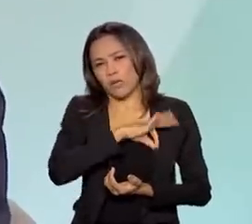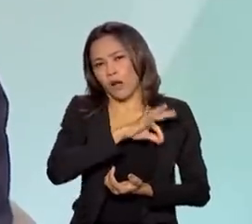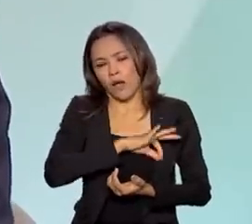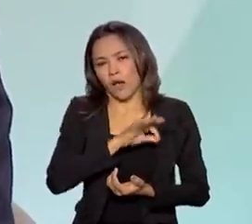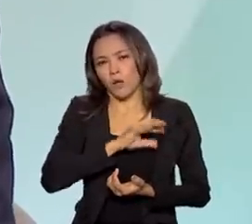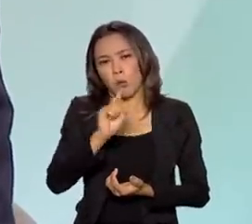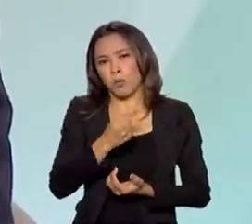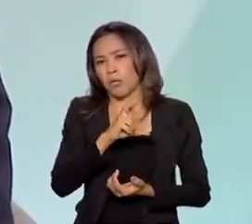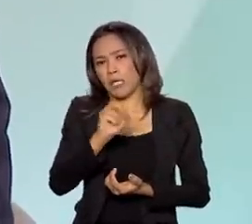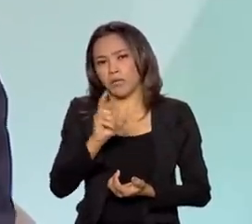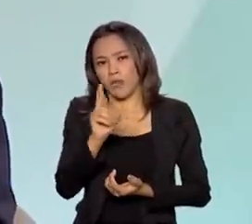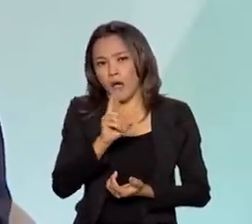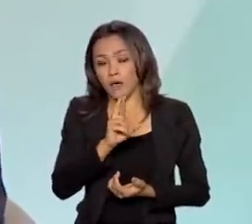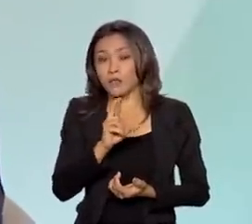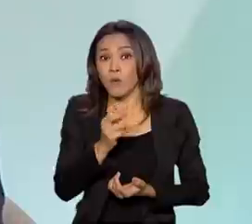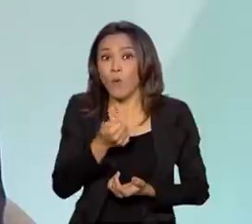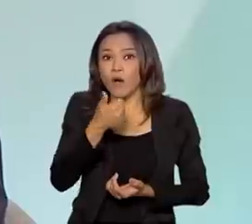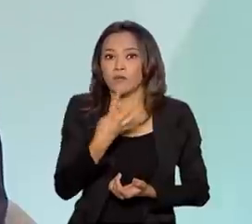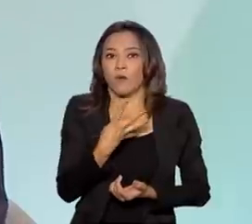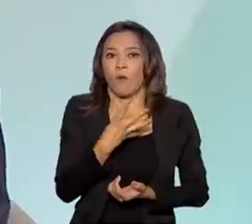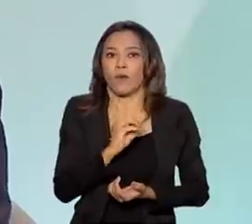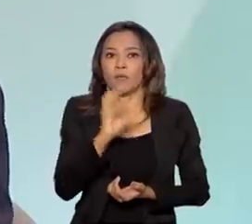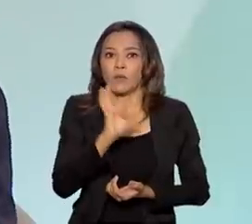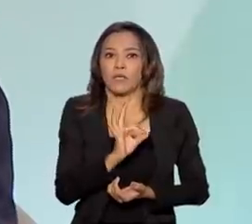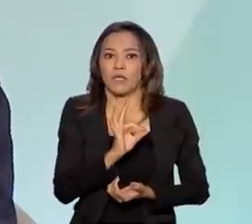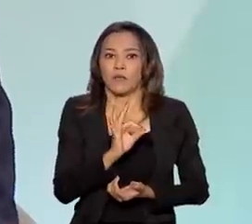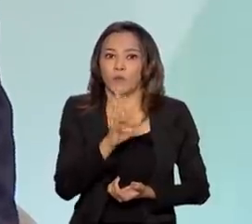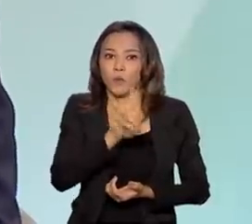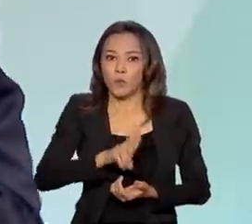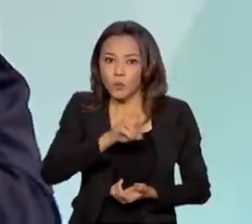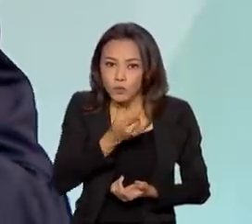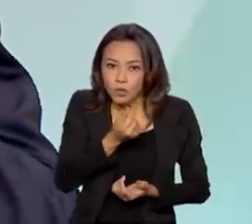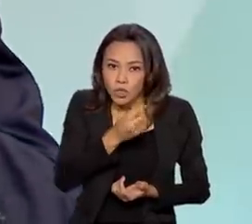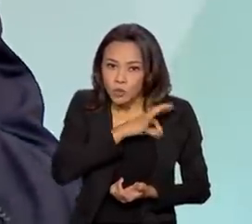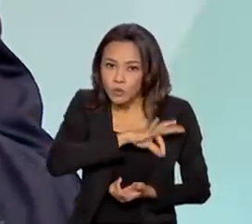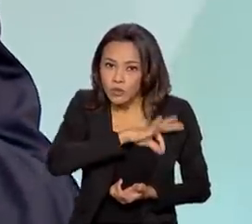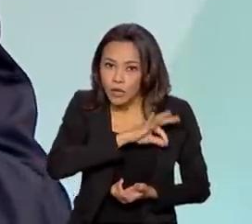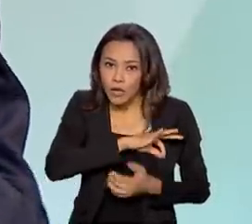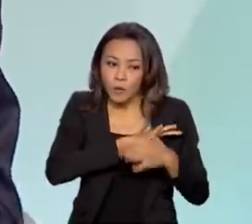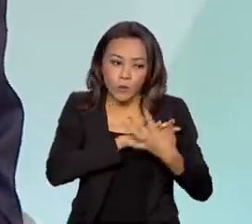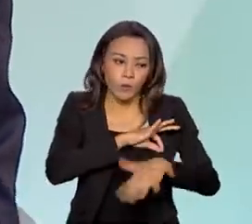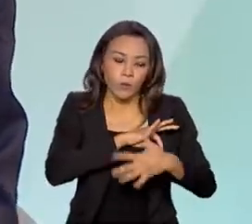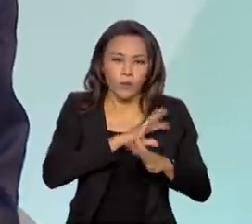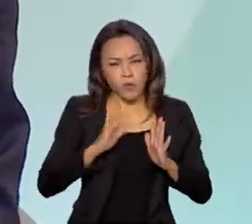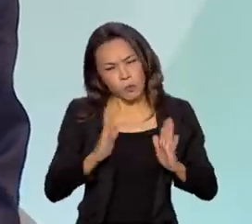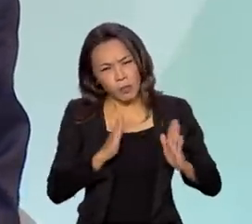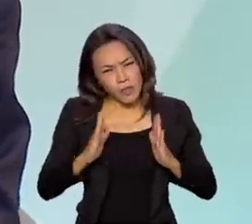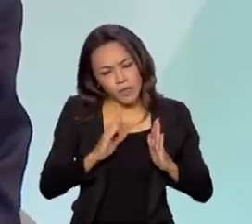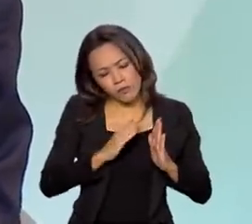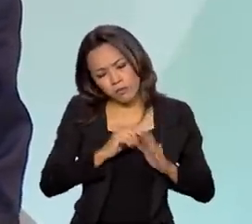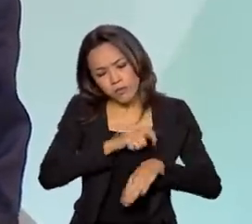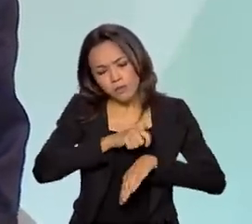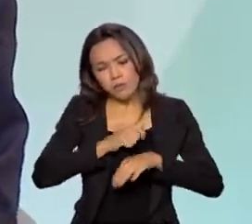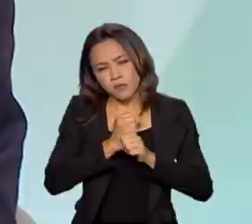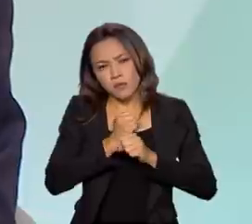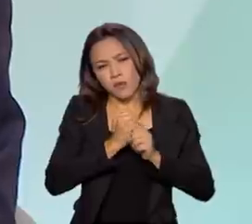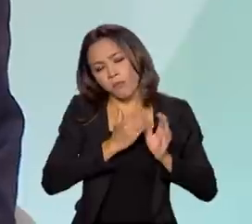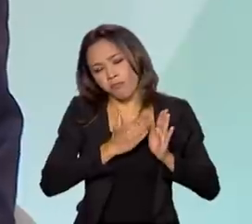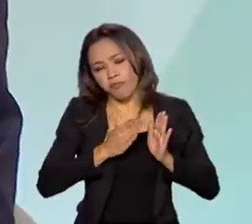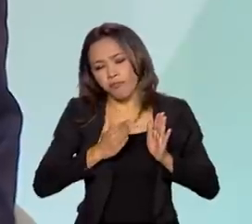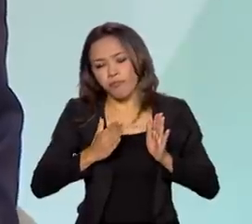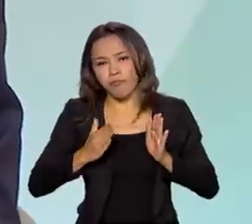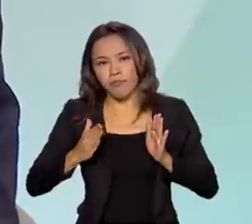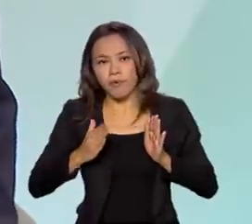.500, ela acaba consumindo quase 40%. Então, a ideia é que durante um determinado tempo essa família traga o seu